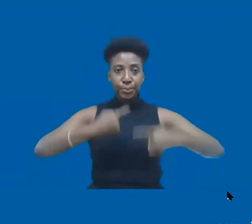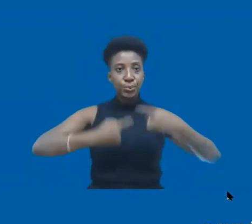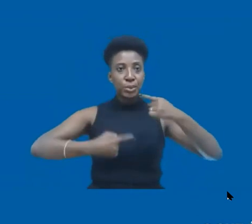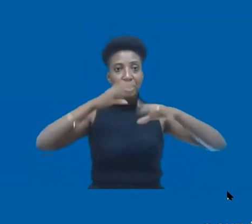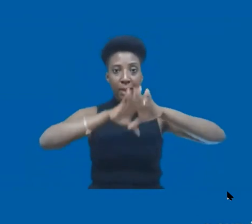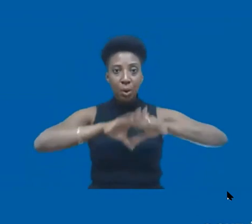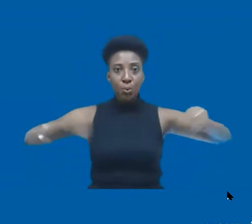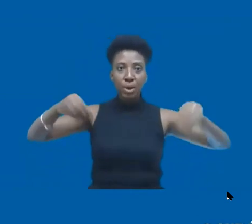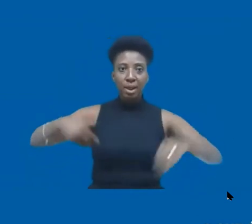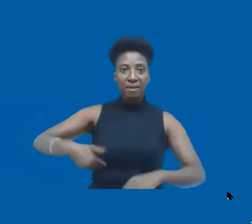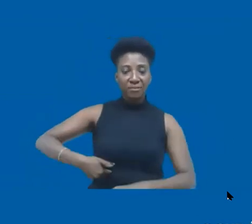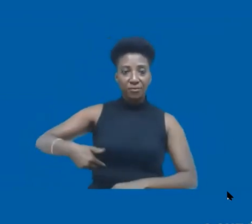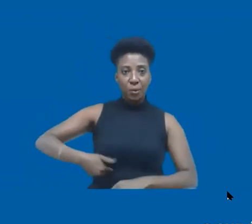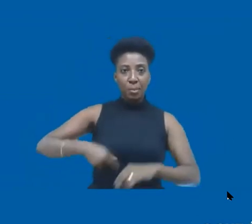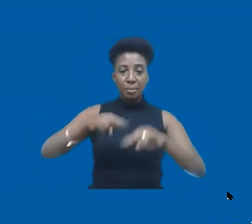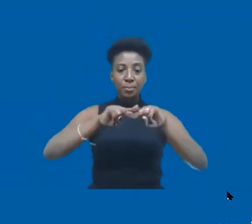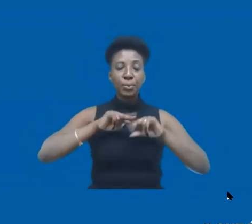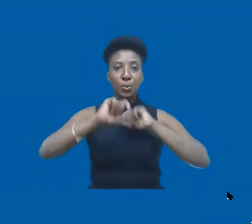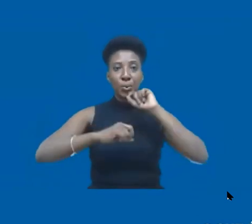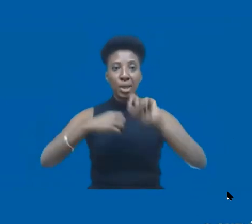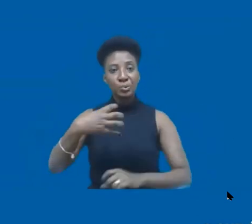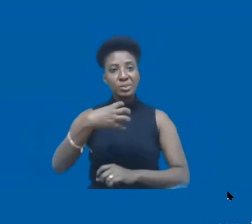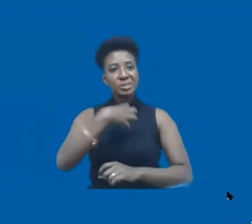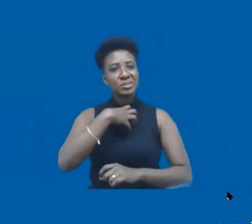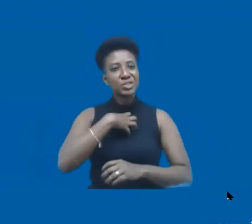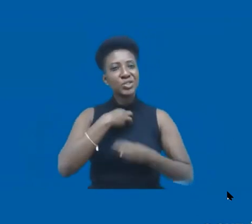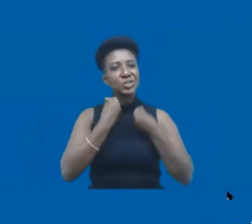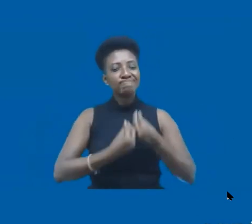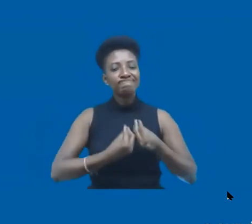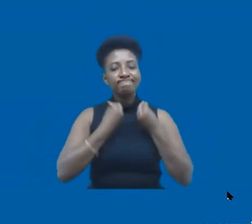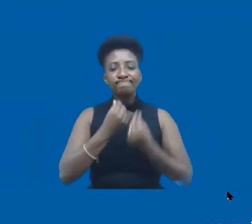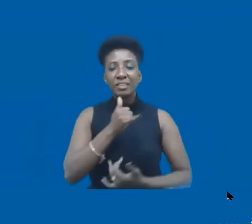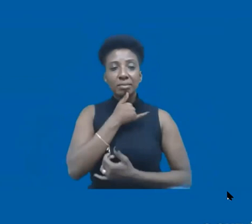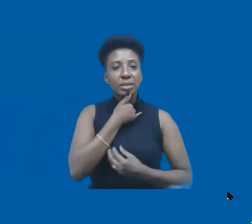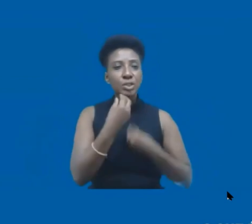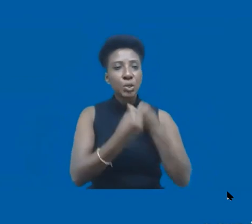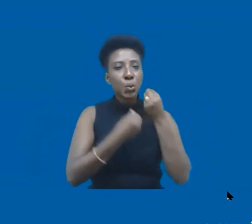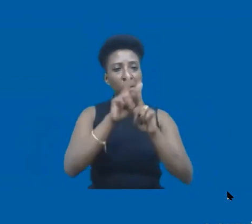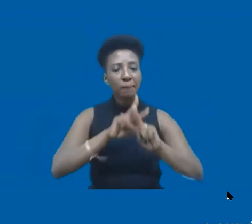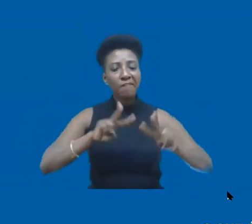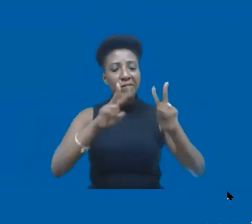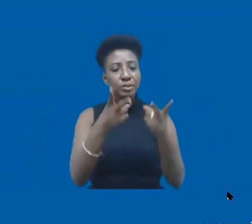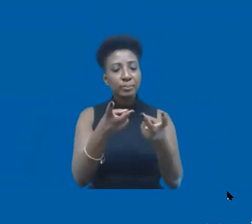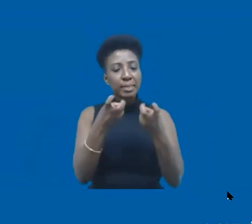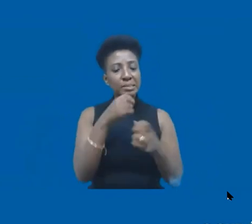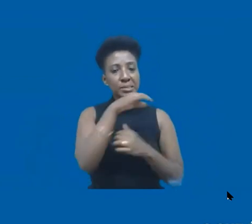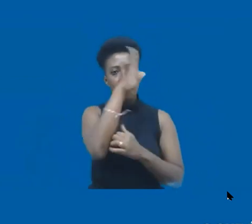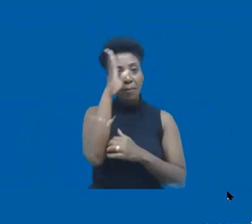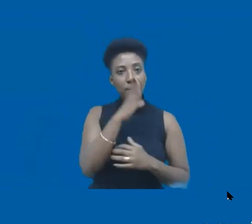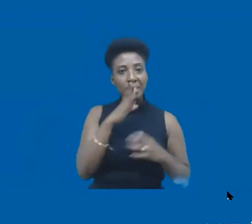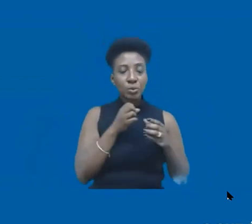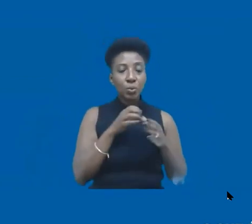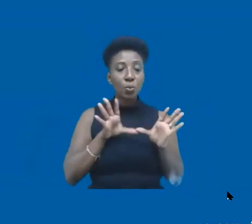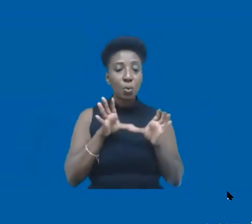situação. Então, para mim, me dói muito quando eu vejo o Brasil com uma situação como essa, com um contingente enorme de pessoas